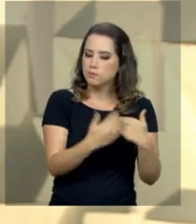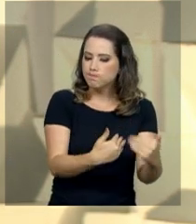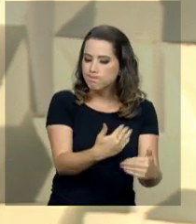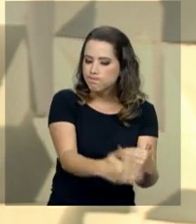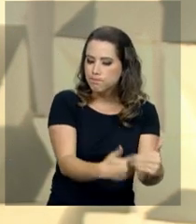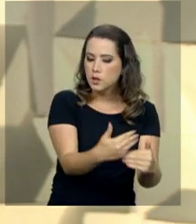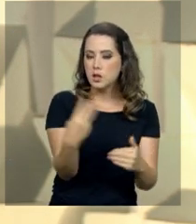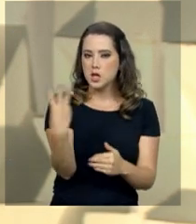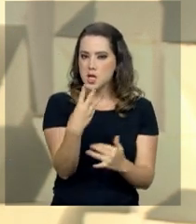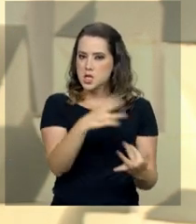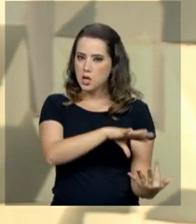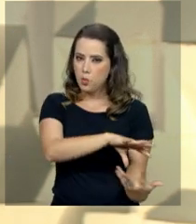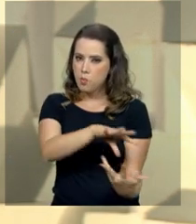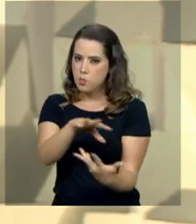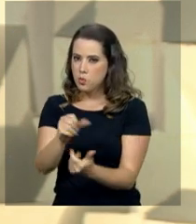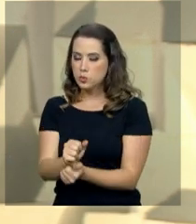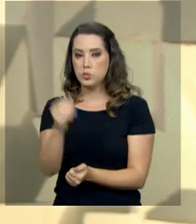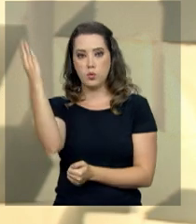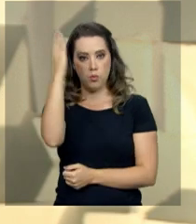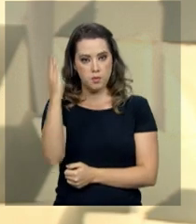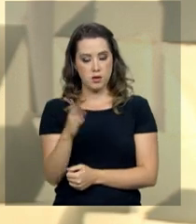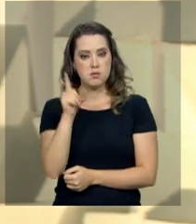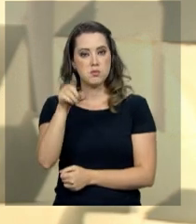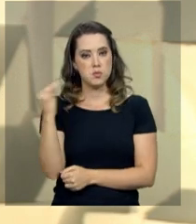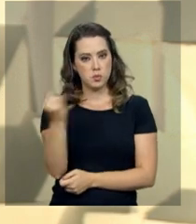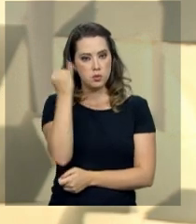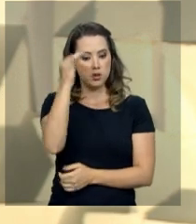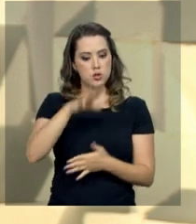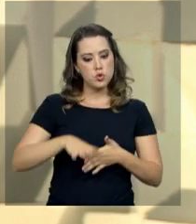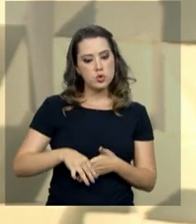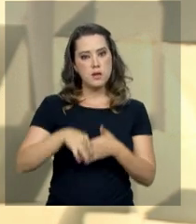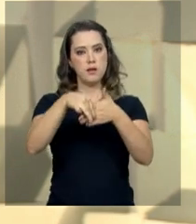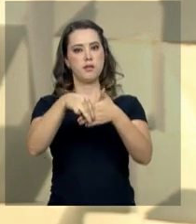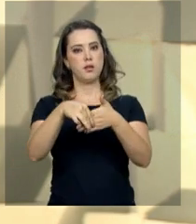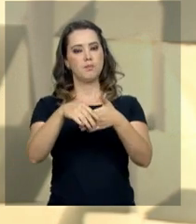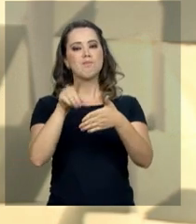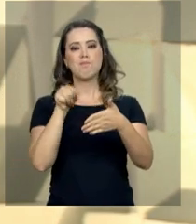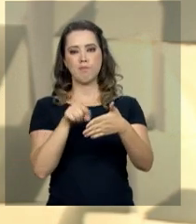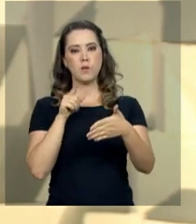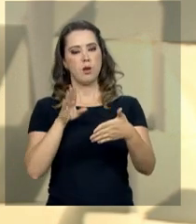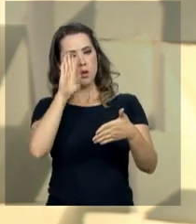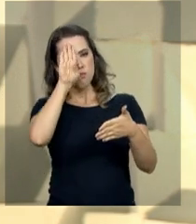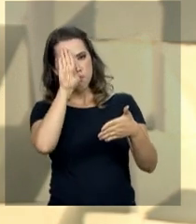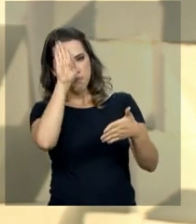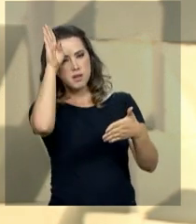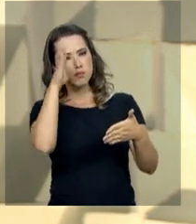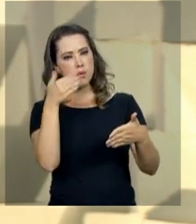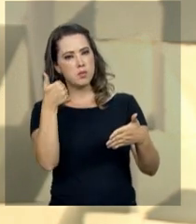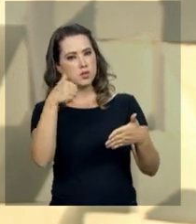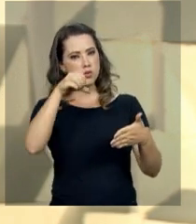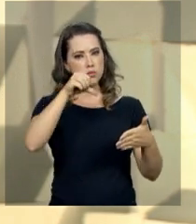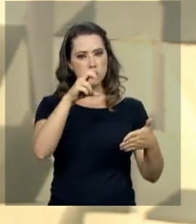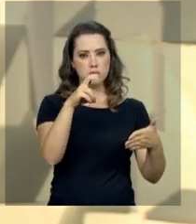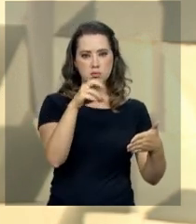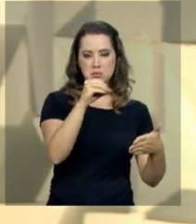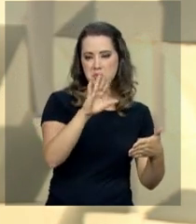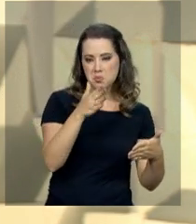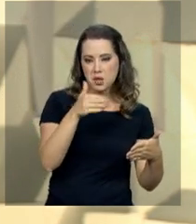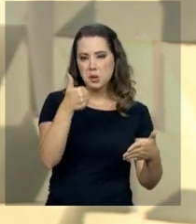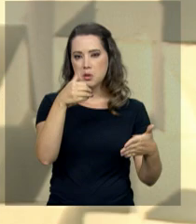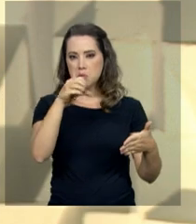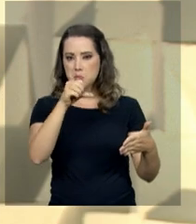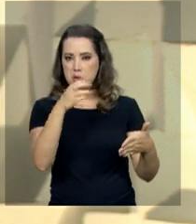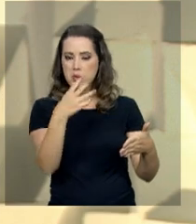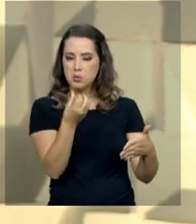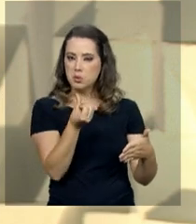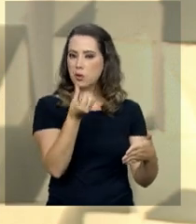países do Terceiro Mundo, o Brasil exercia um papel de liderança. Principalmente a partir dos anos 50, 60, a gente